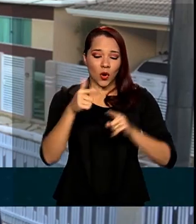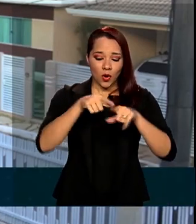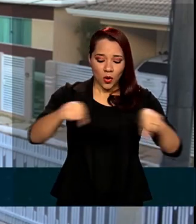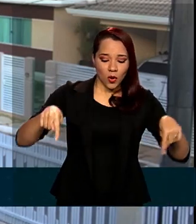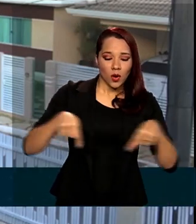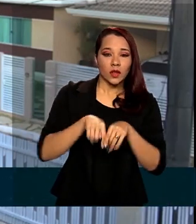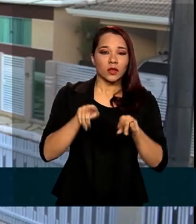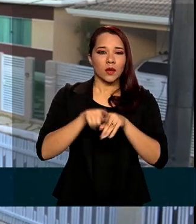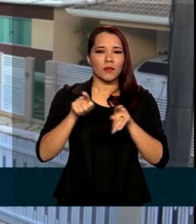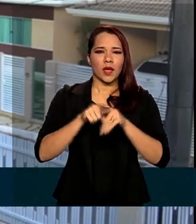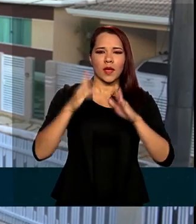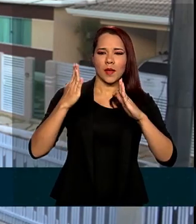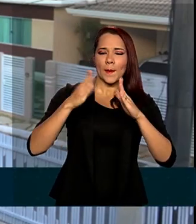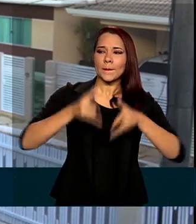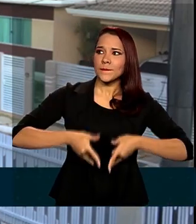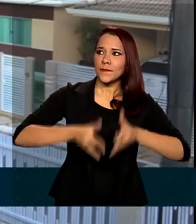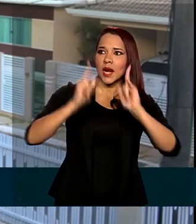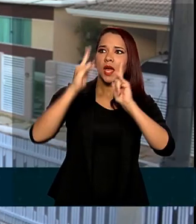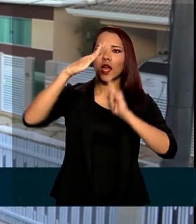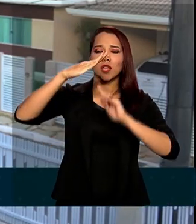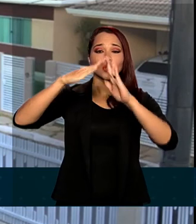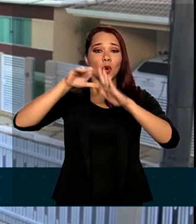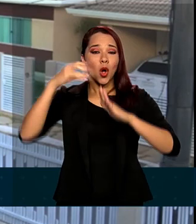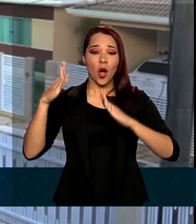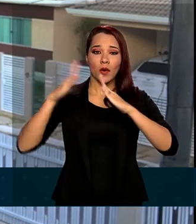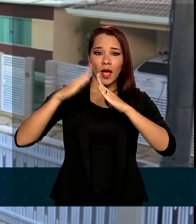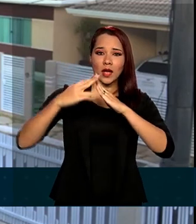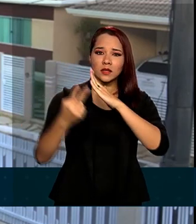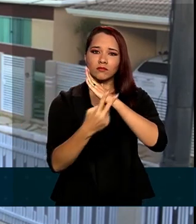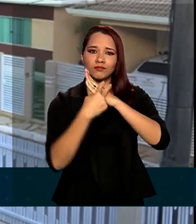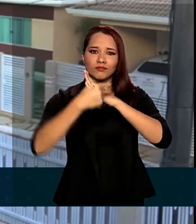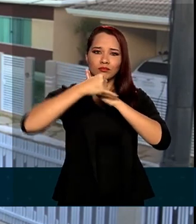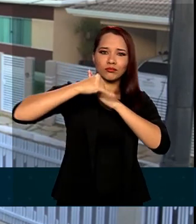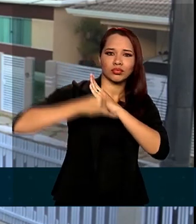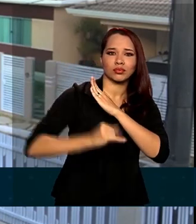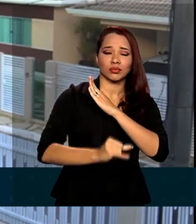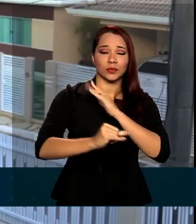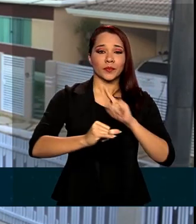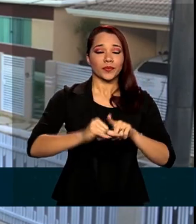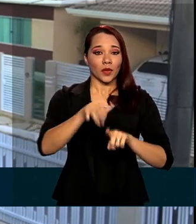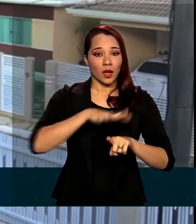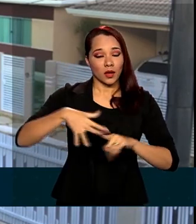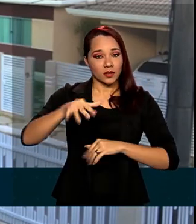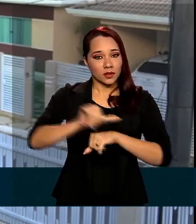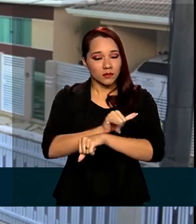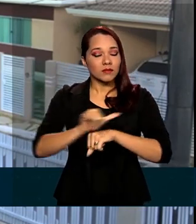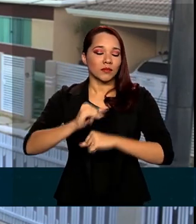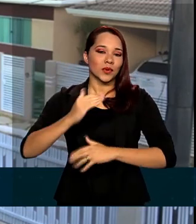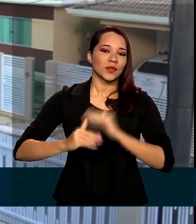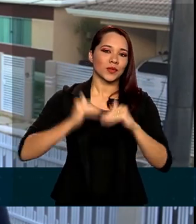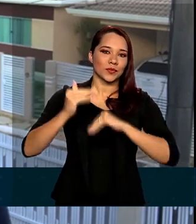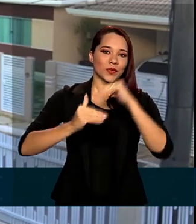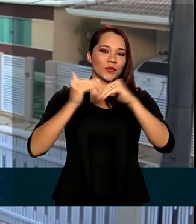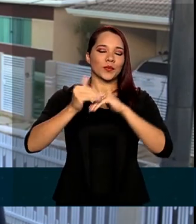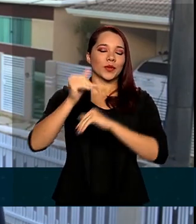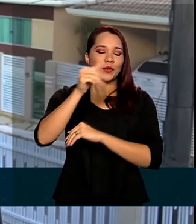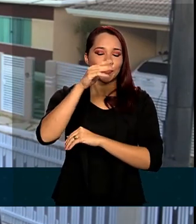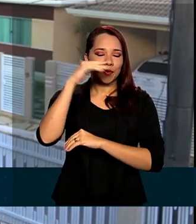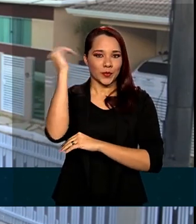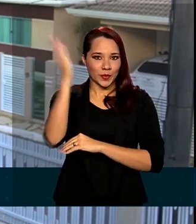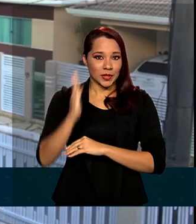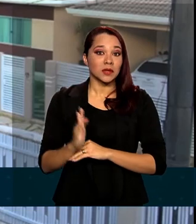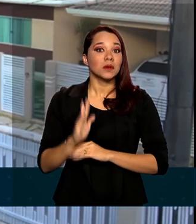nas fachadas de edifícios ou até mesmo no telhado das casas. Um setor estratégico para o desenvolvimento do país,